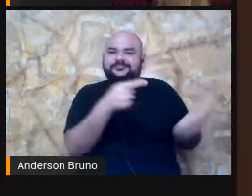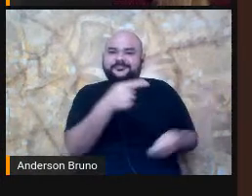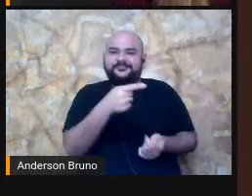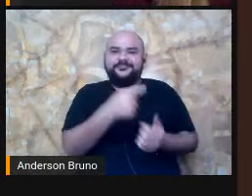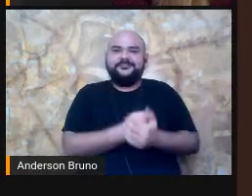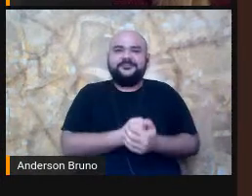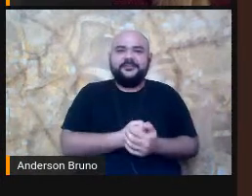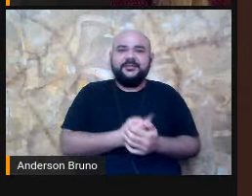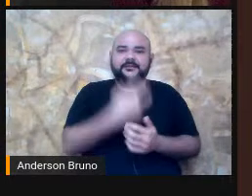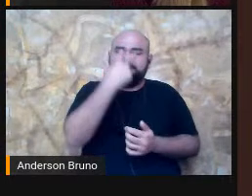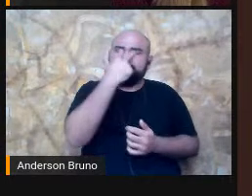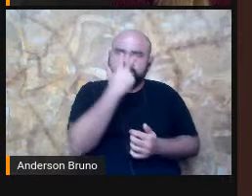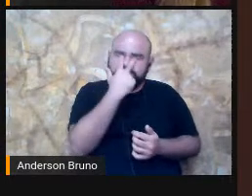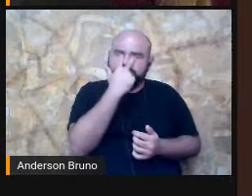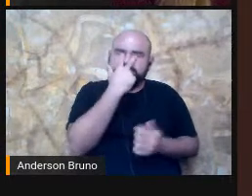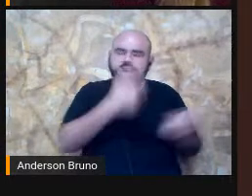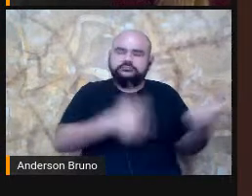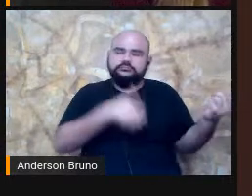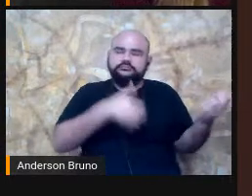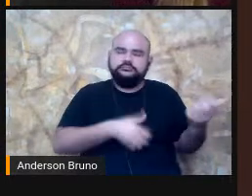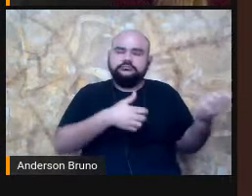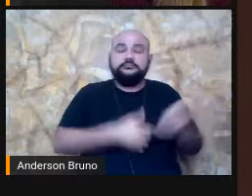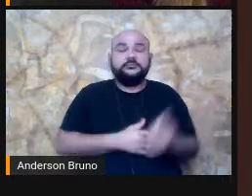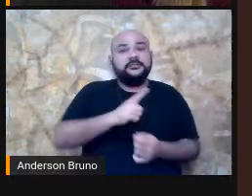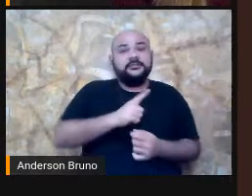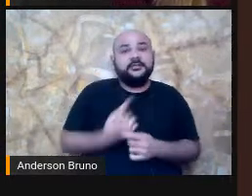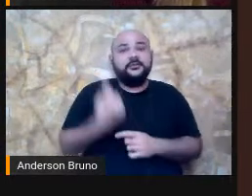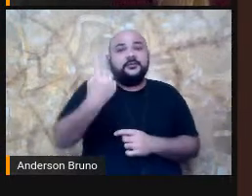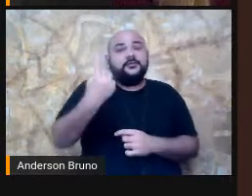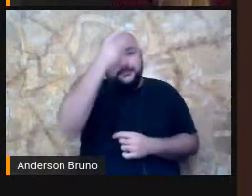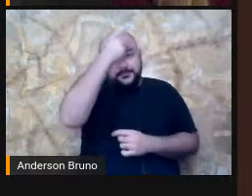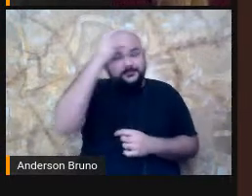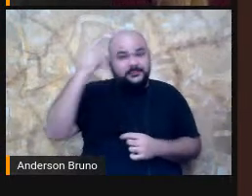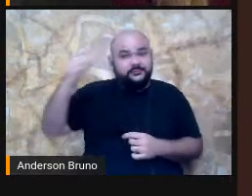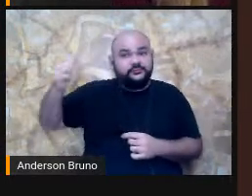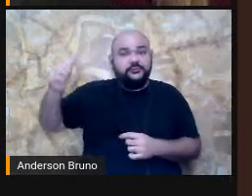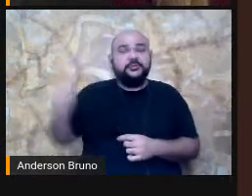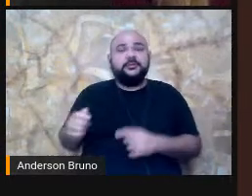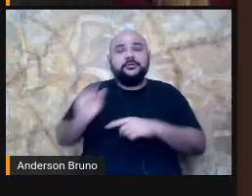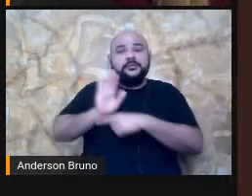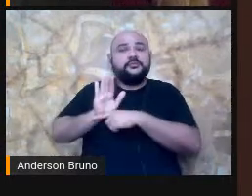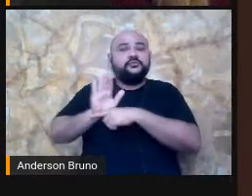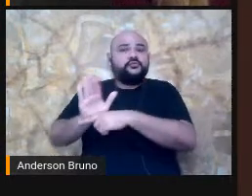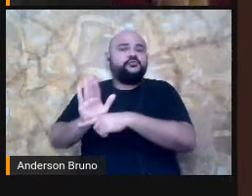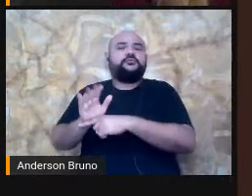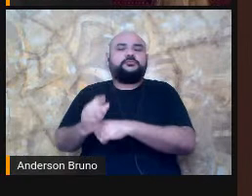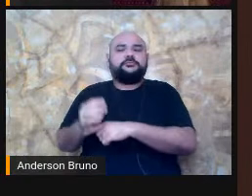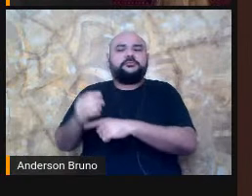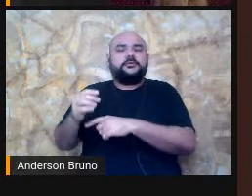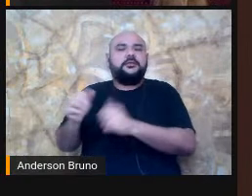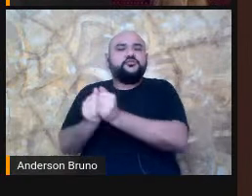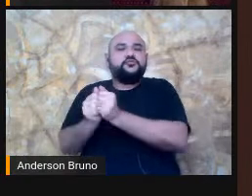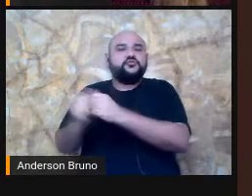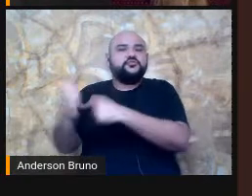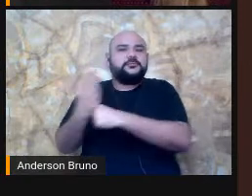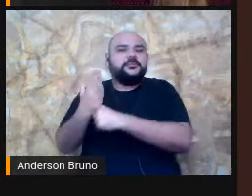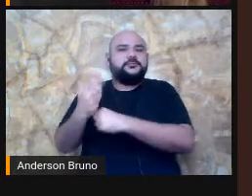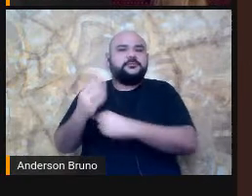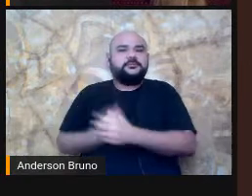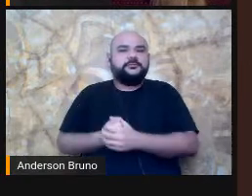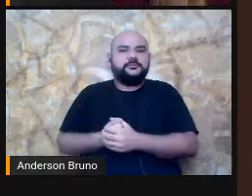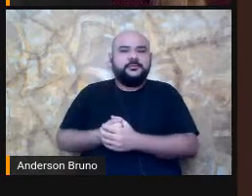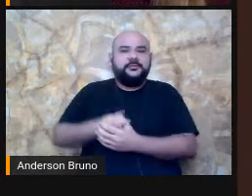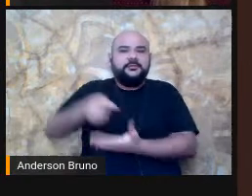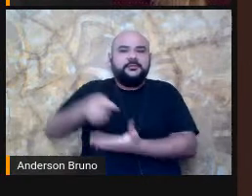fechados, e existe uma pessoa acompanhando, como sempre. Esse acompanhante segura a bengala,